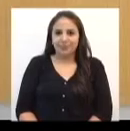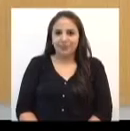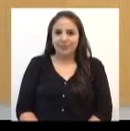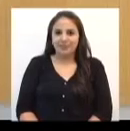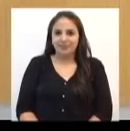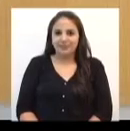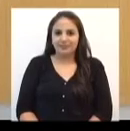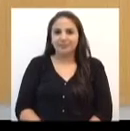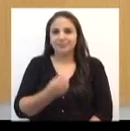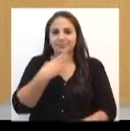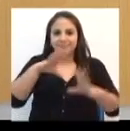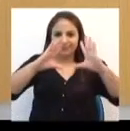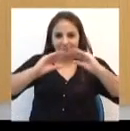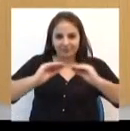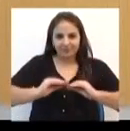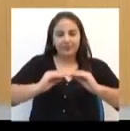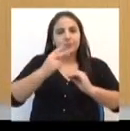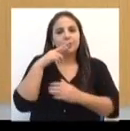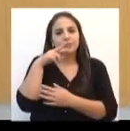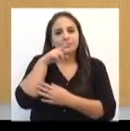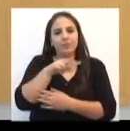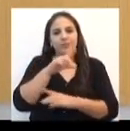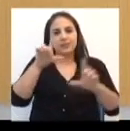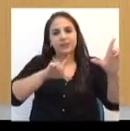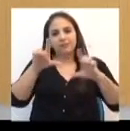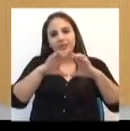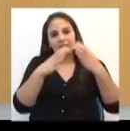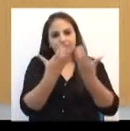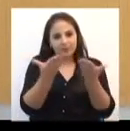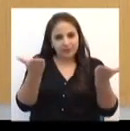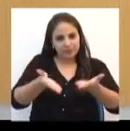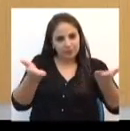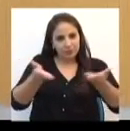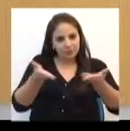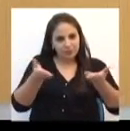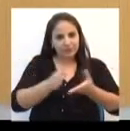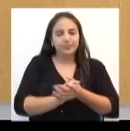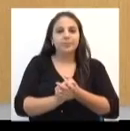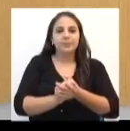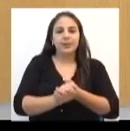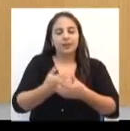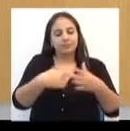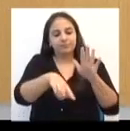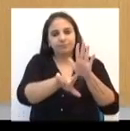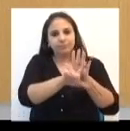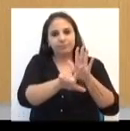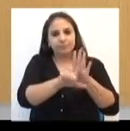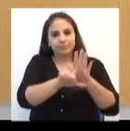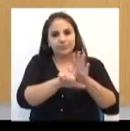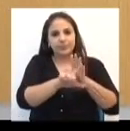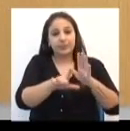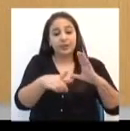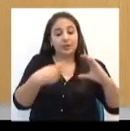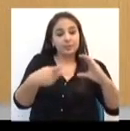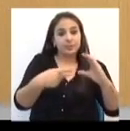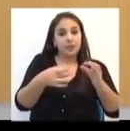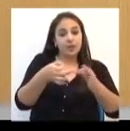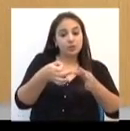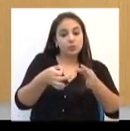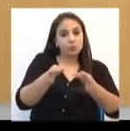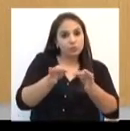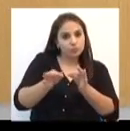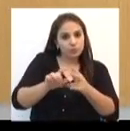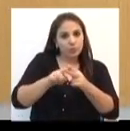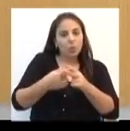Boa noite. Você vai ver no Jornal da Câmara de hoje. Legislativo aprova reajuste de 11%